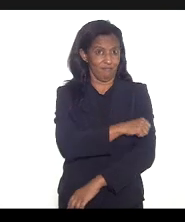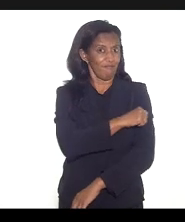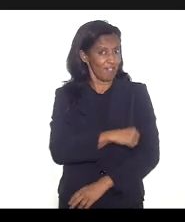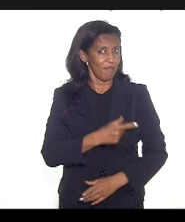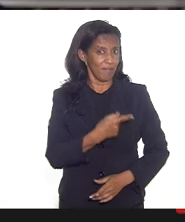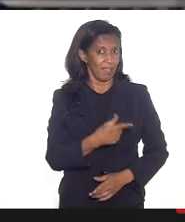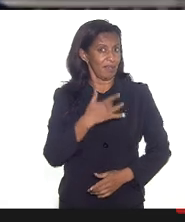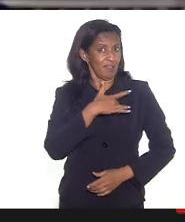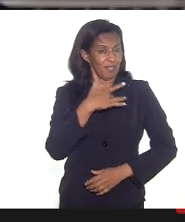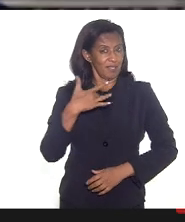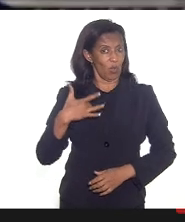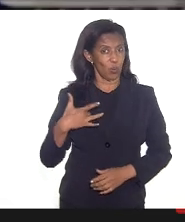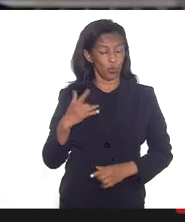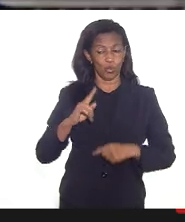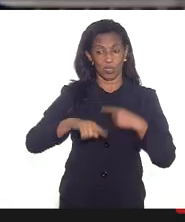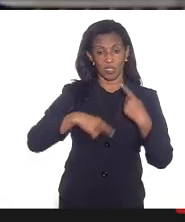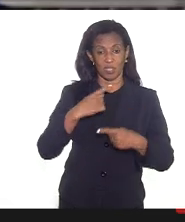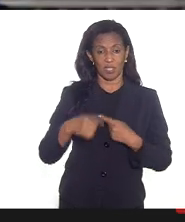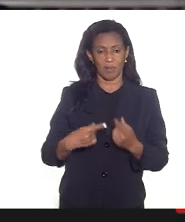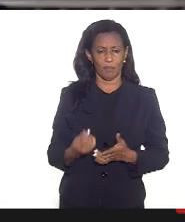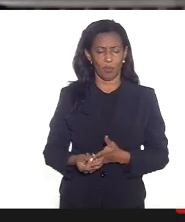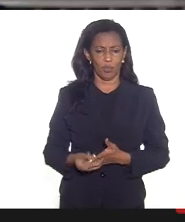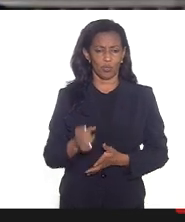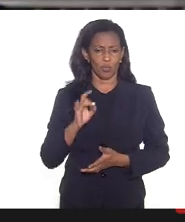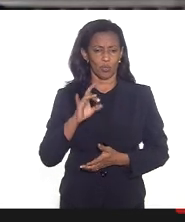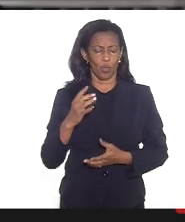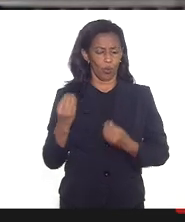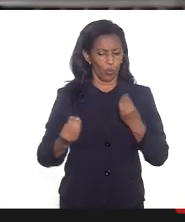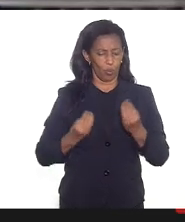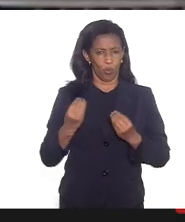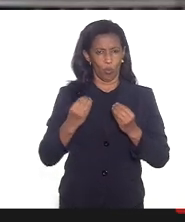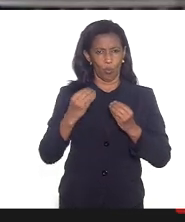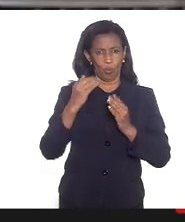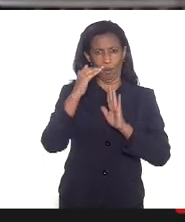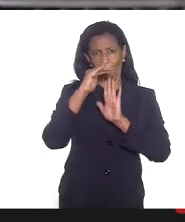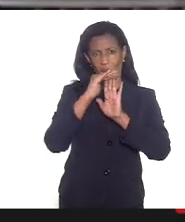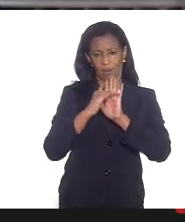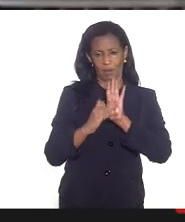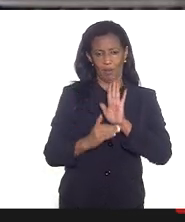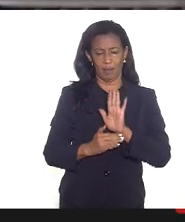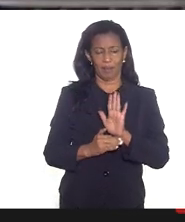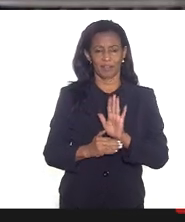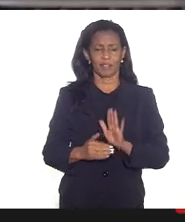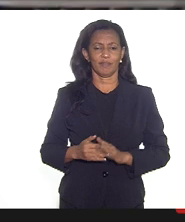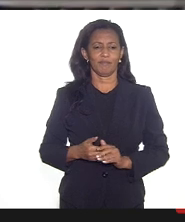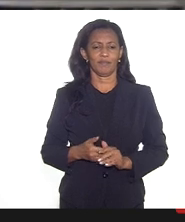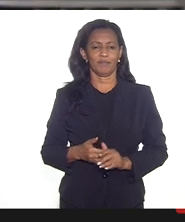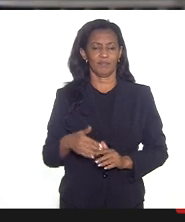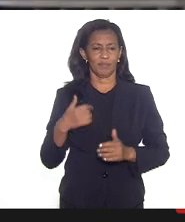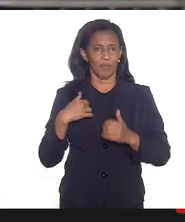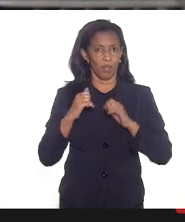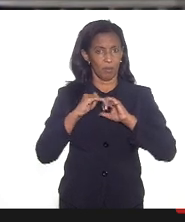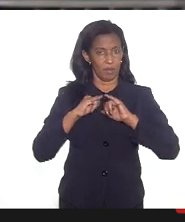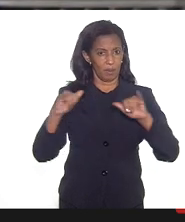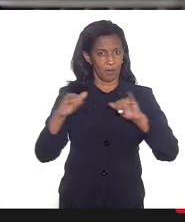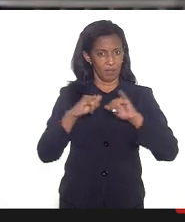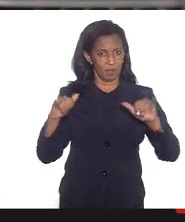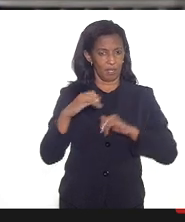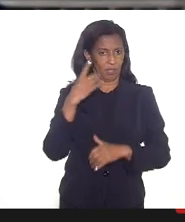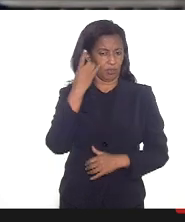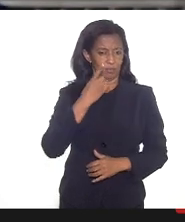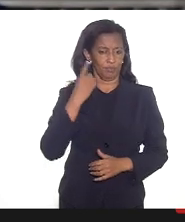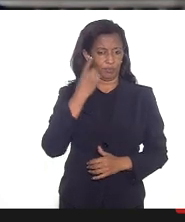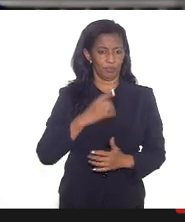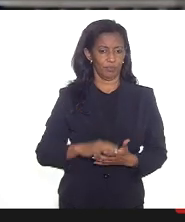da saúde e depois só como uma norma aqui de procedimento estabelecida eu mandei mensagem para as deputadas